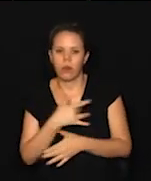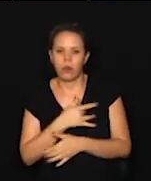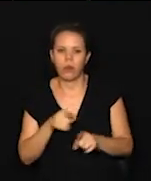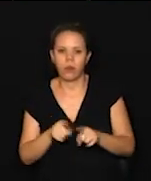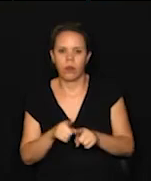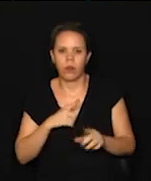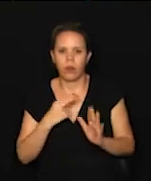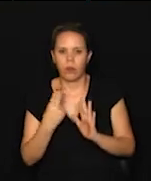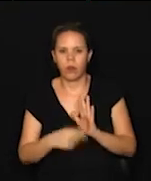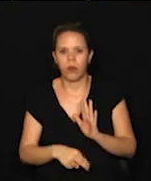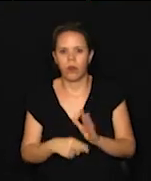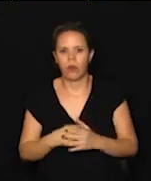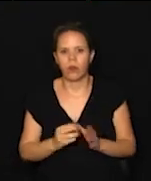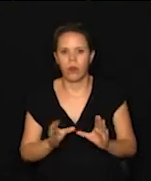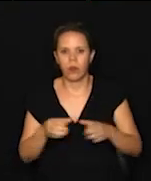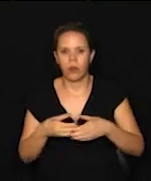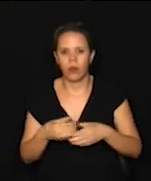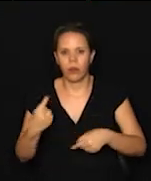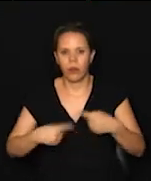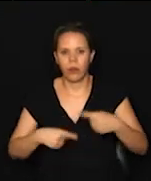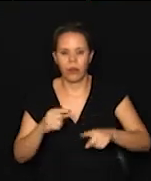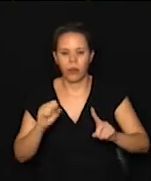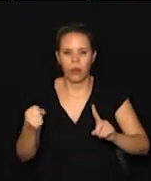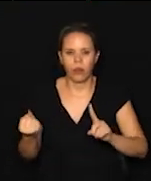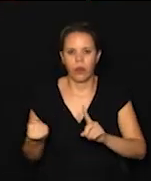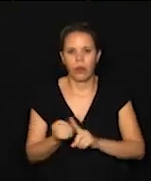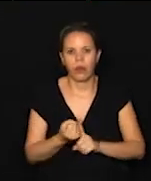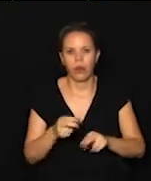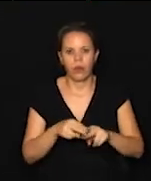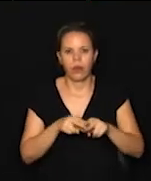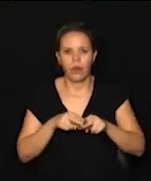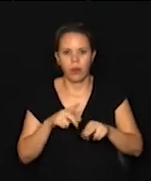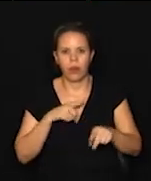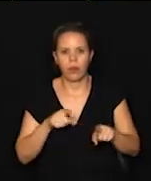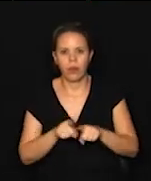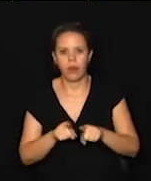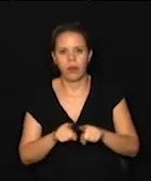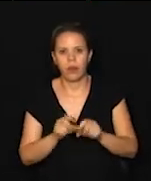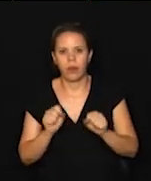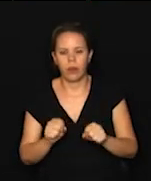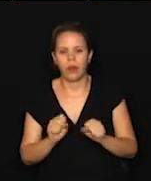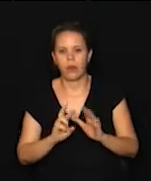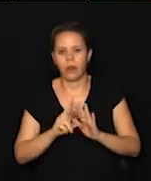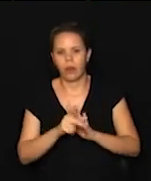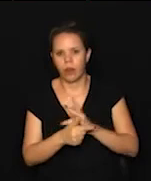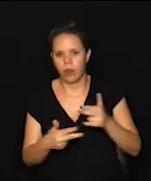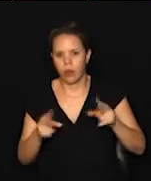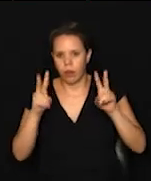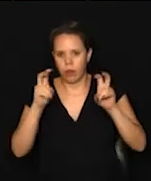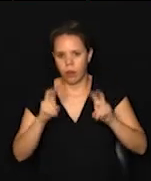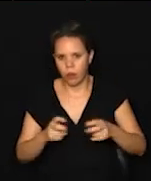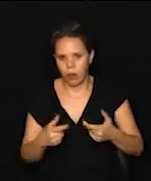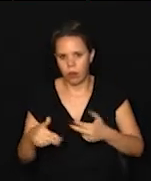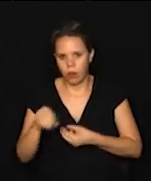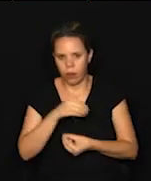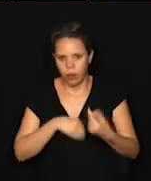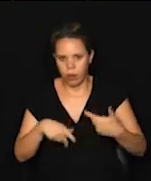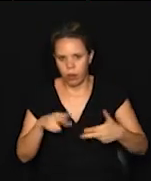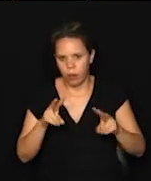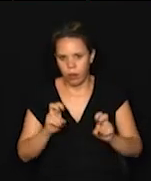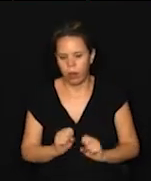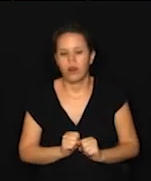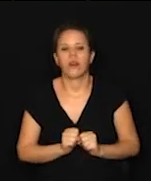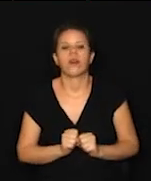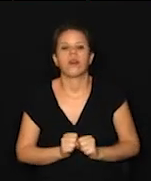ela tem um nome, gente, Comissão de Política Social. Por isso que ela também pode abordar temas como este, que tratam aí